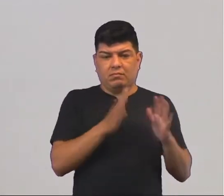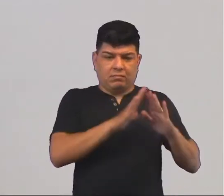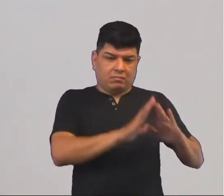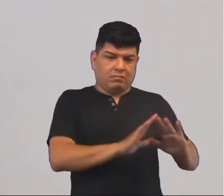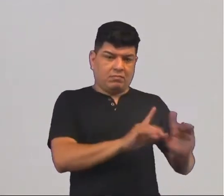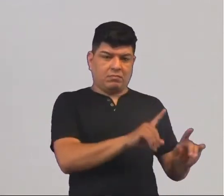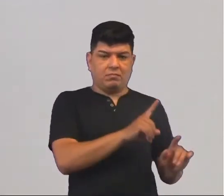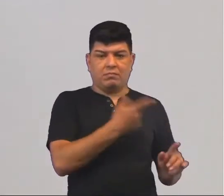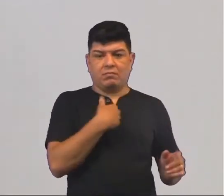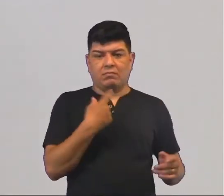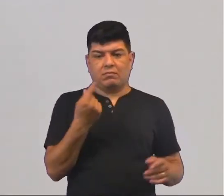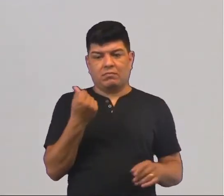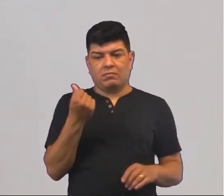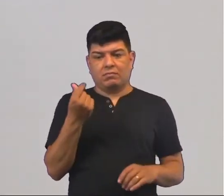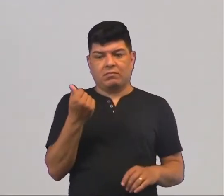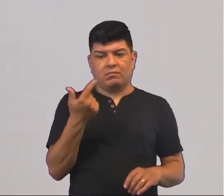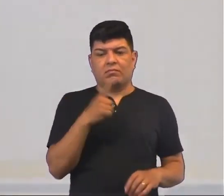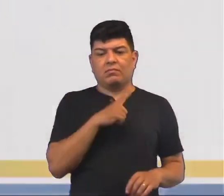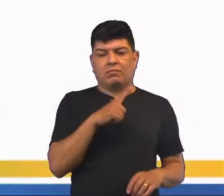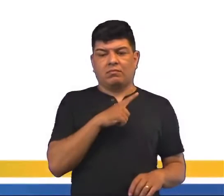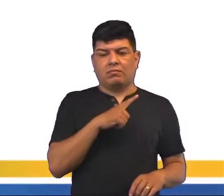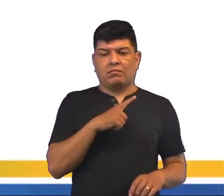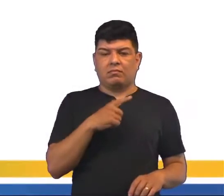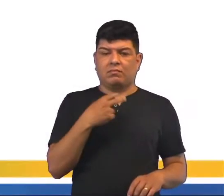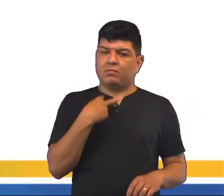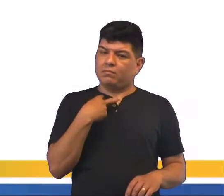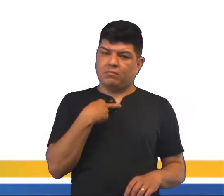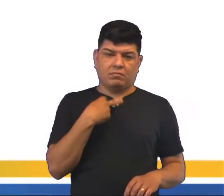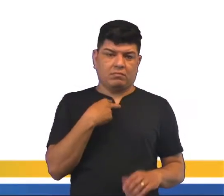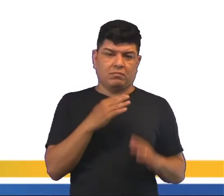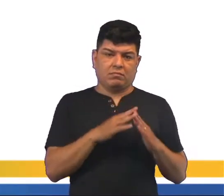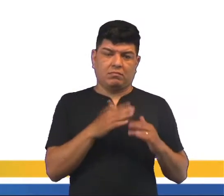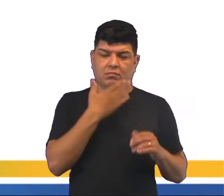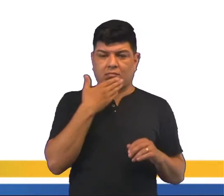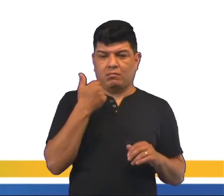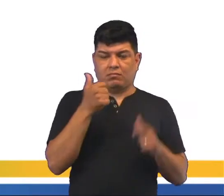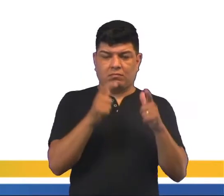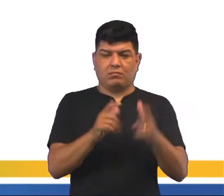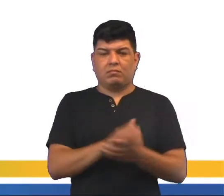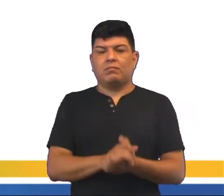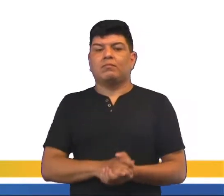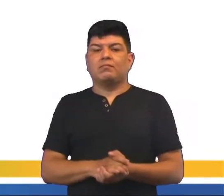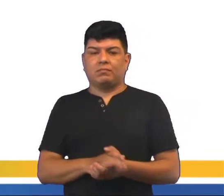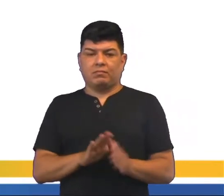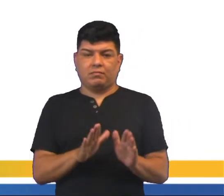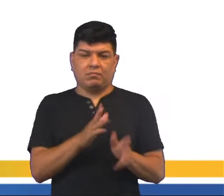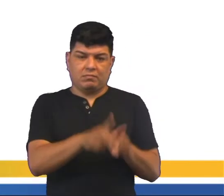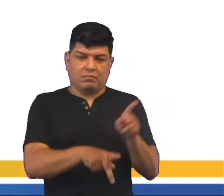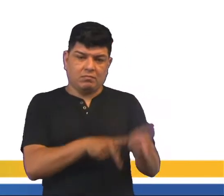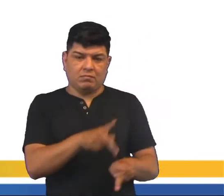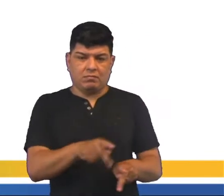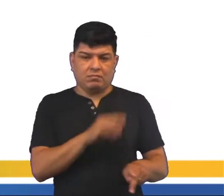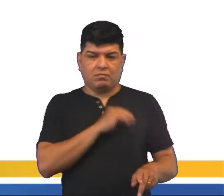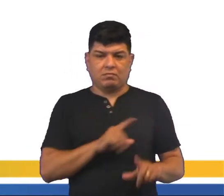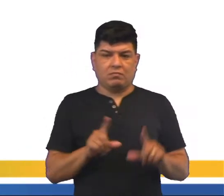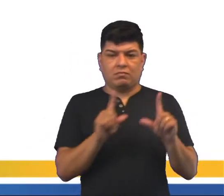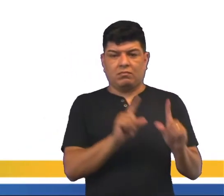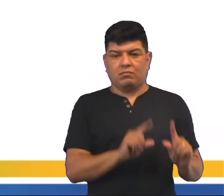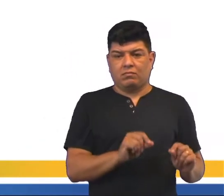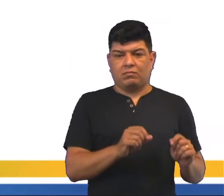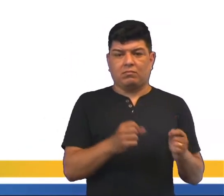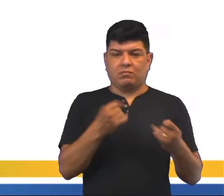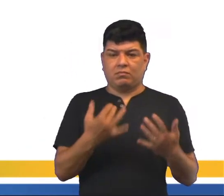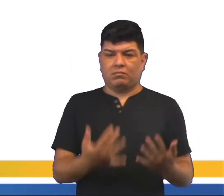morar ali? Não, porque as condições que eles têm, né, para estar naquele local ali, tá bom? A população de baixa renda, como eu estava